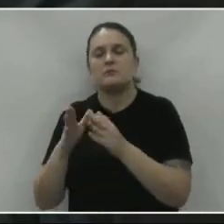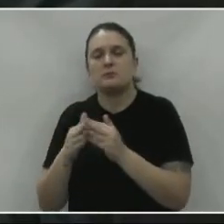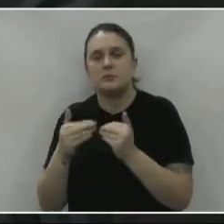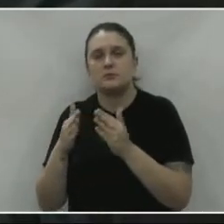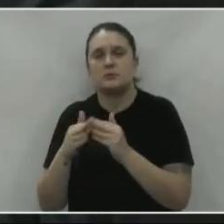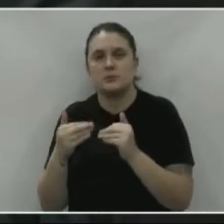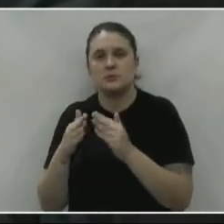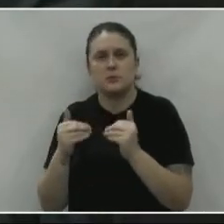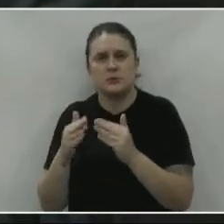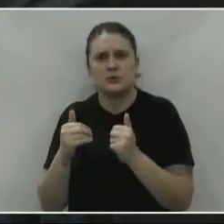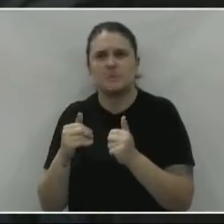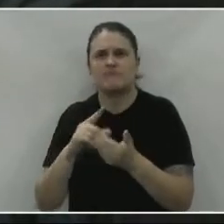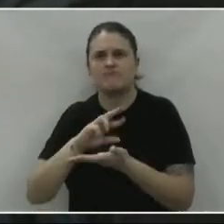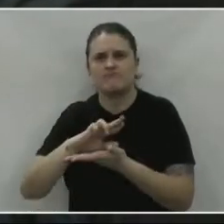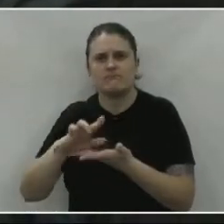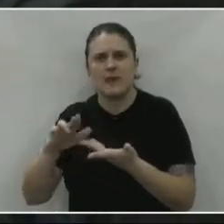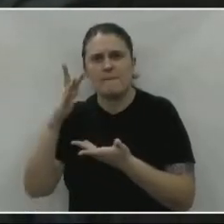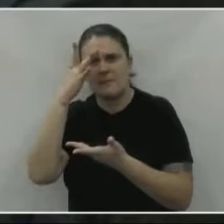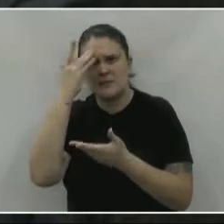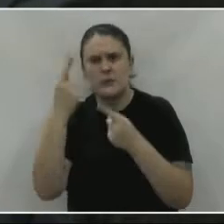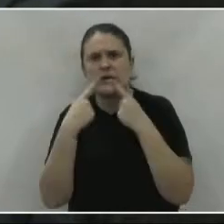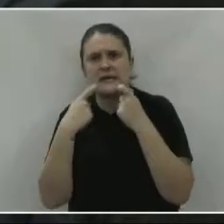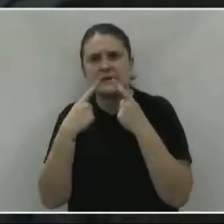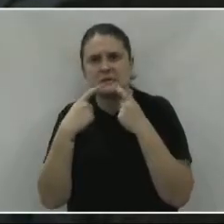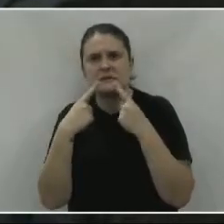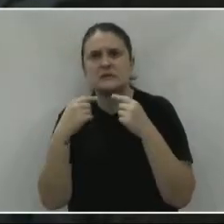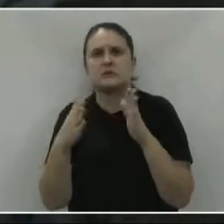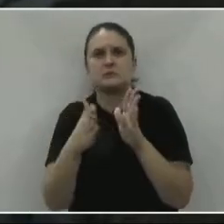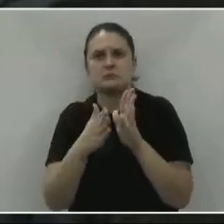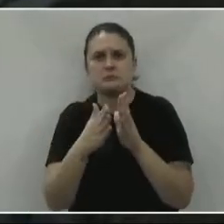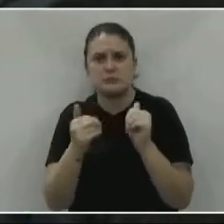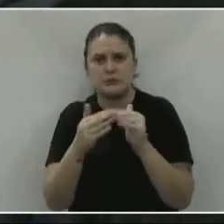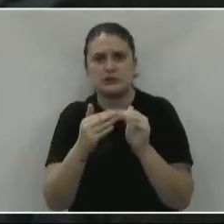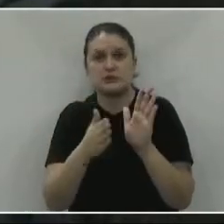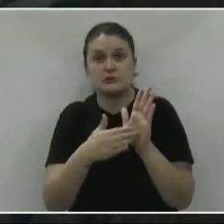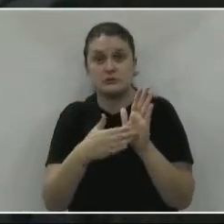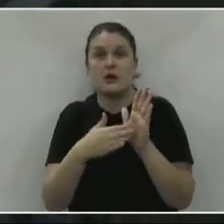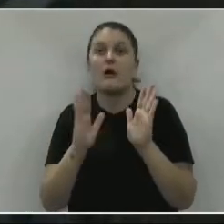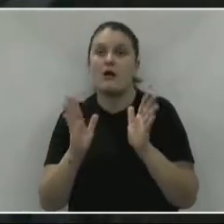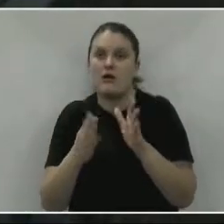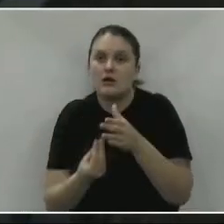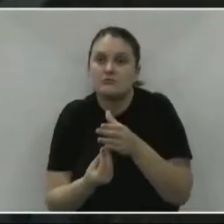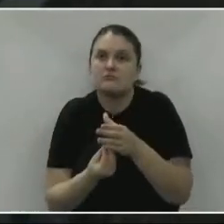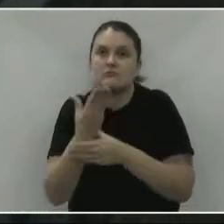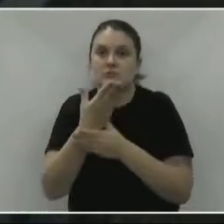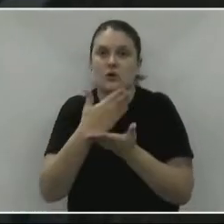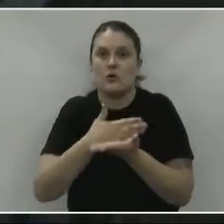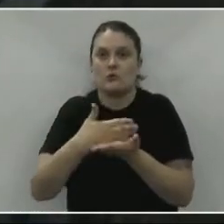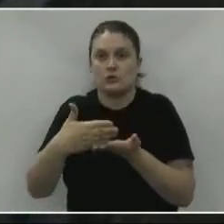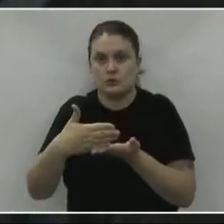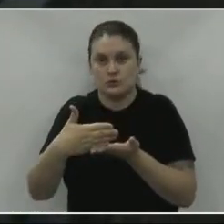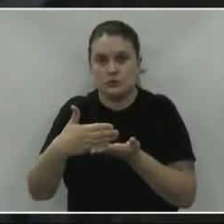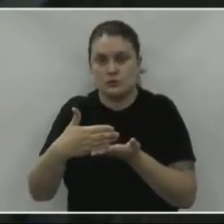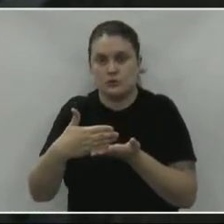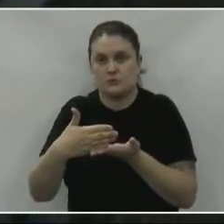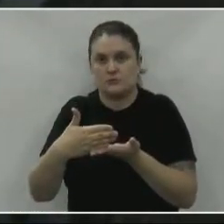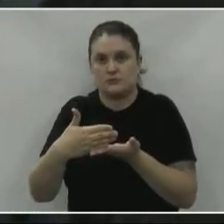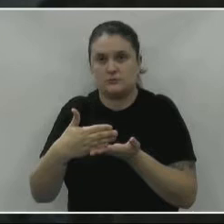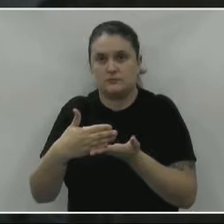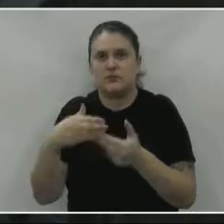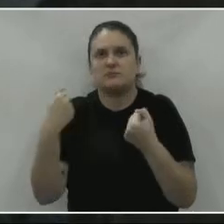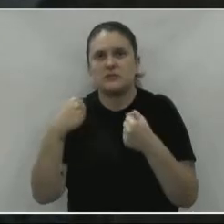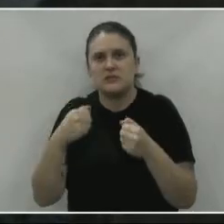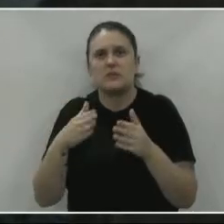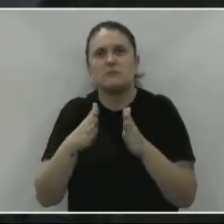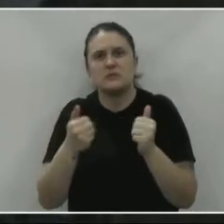vários, e todo mundo se manifestou a respeito de pontos de ônibus. Agora estão saindo os pontos de ônibus. Então você tem que se